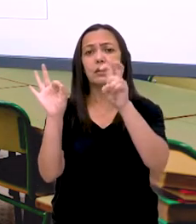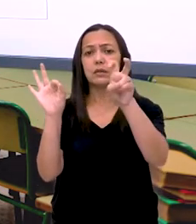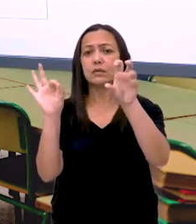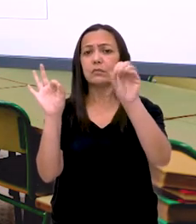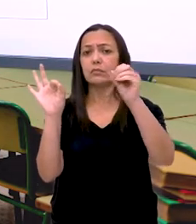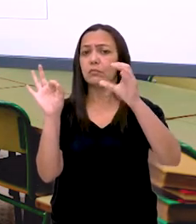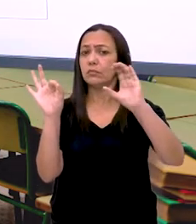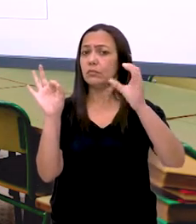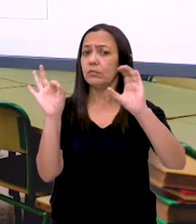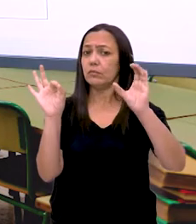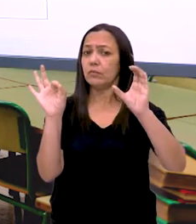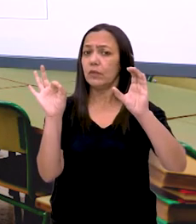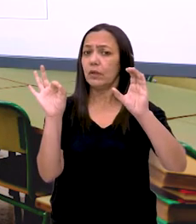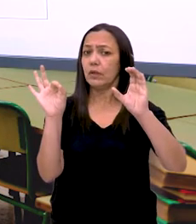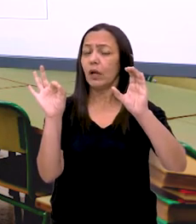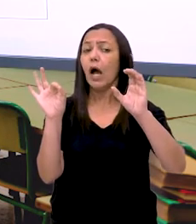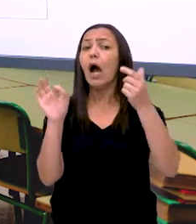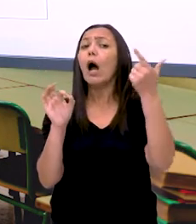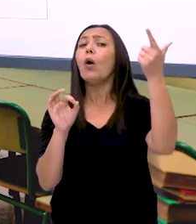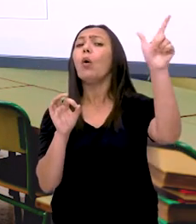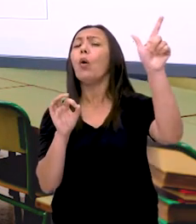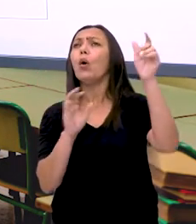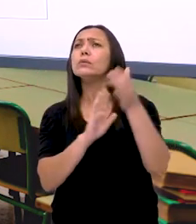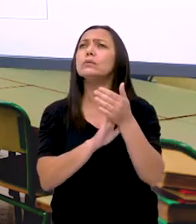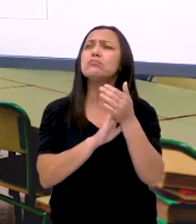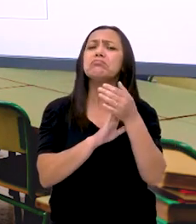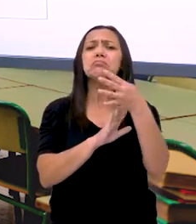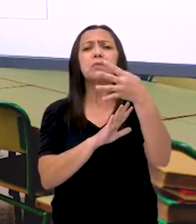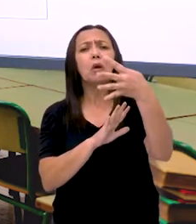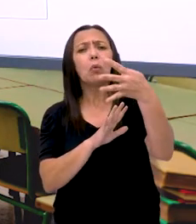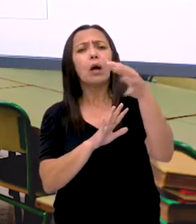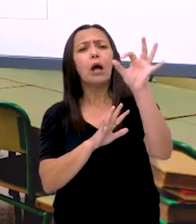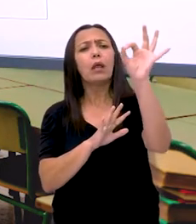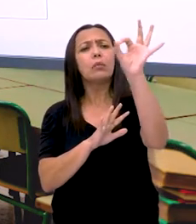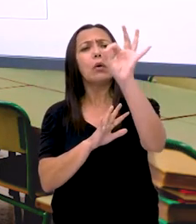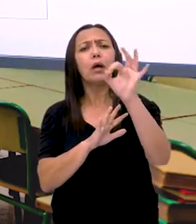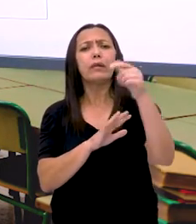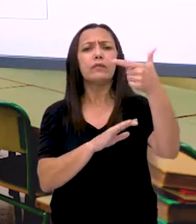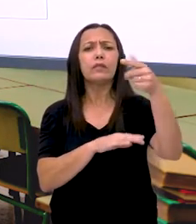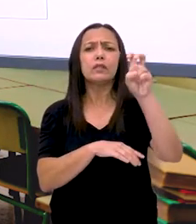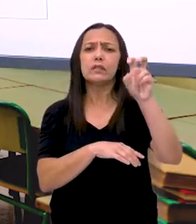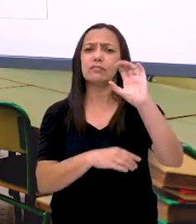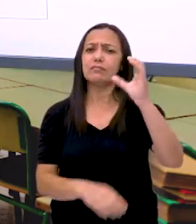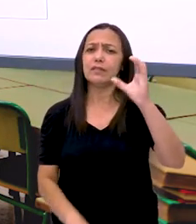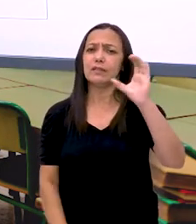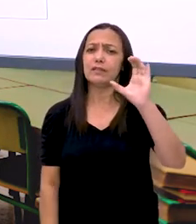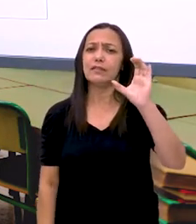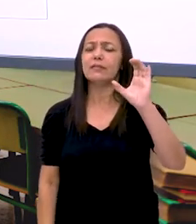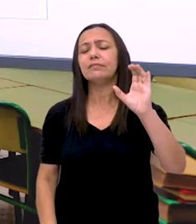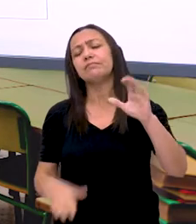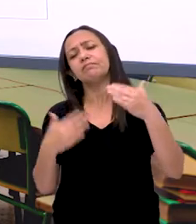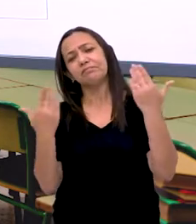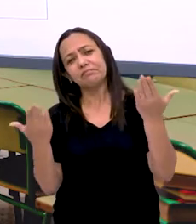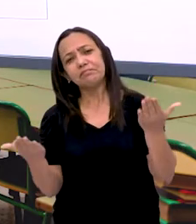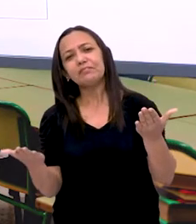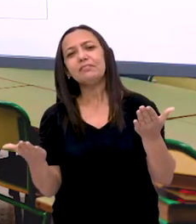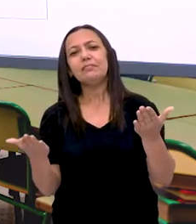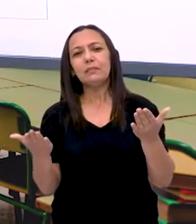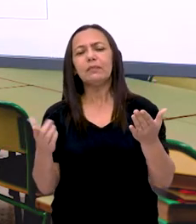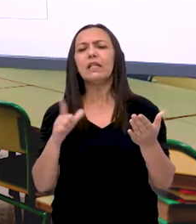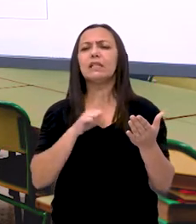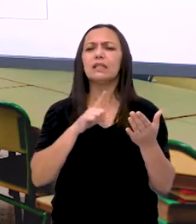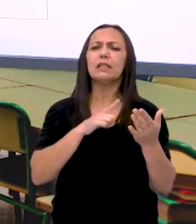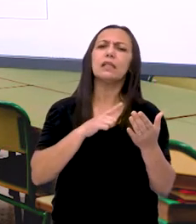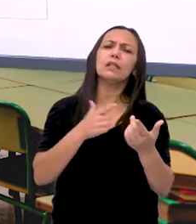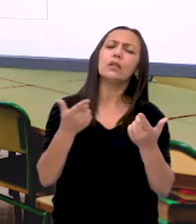centavos. Outra já disse que foram quatro moedas de 25. E assim por diante.